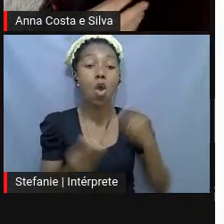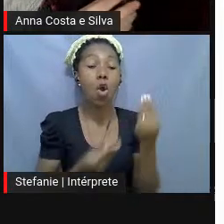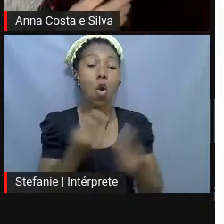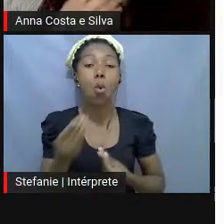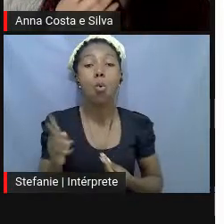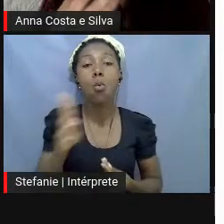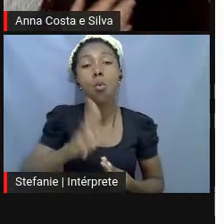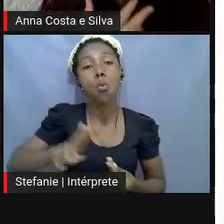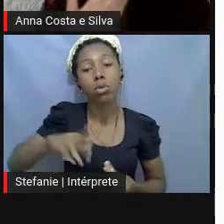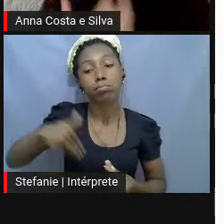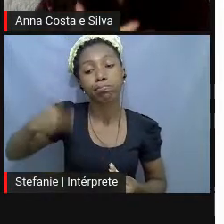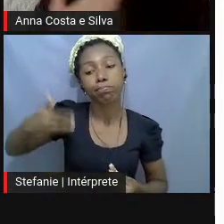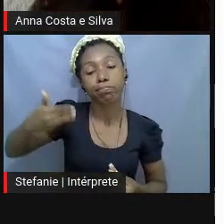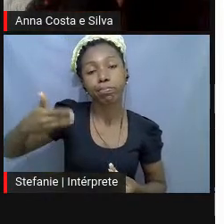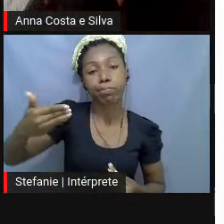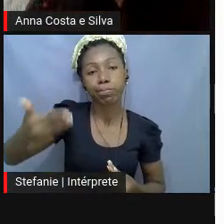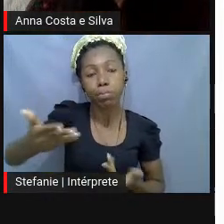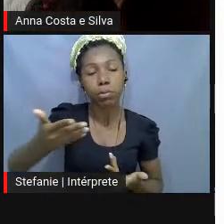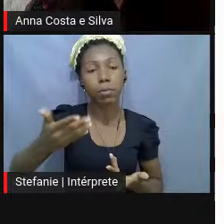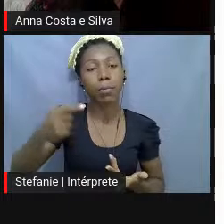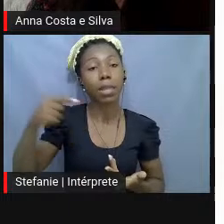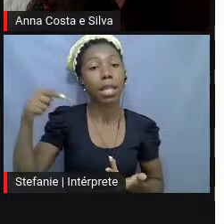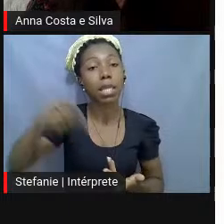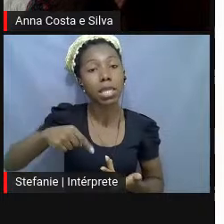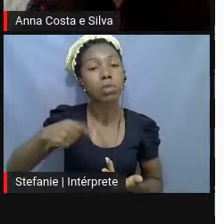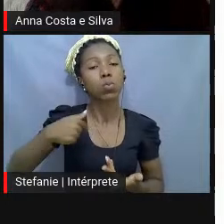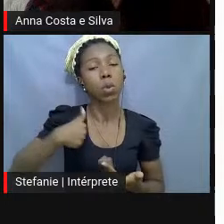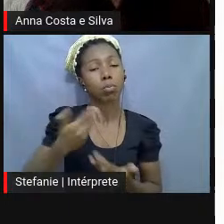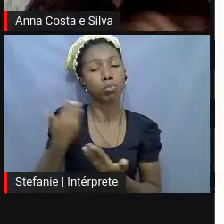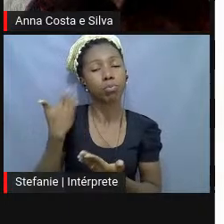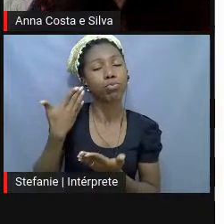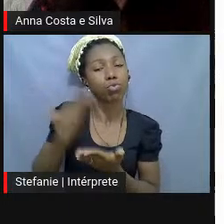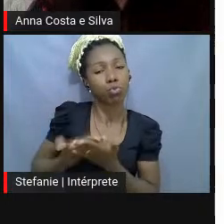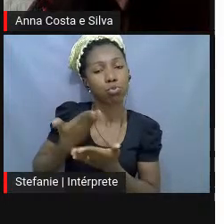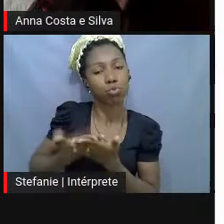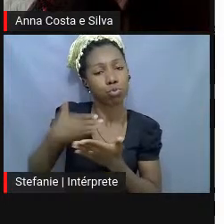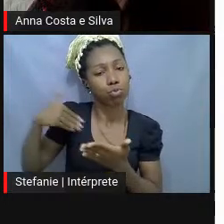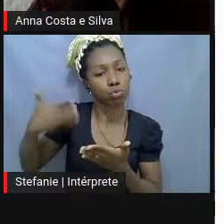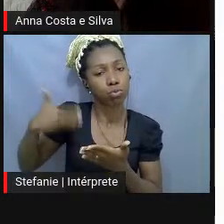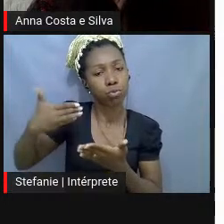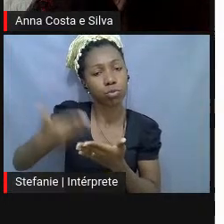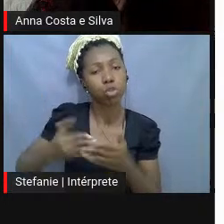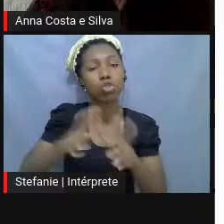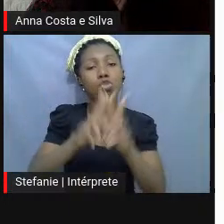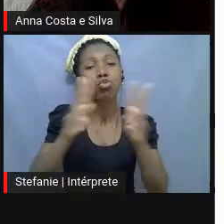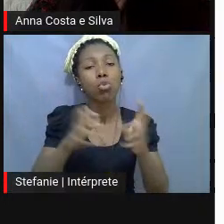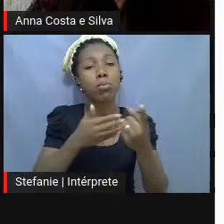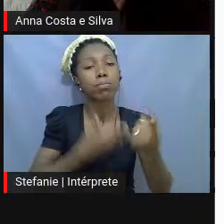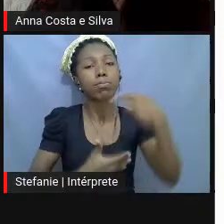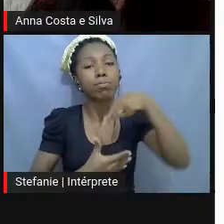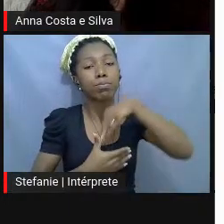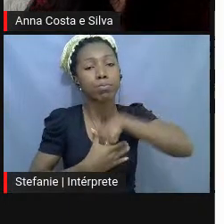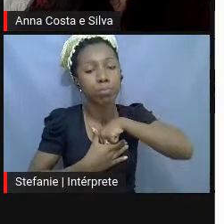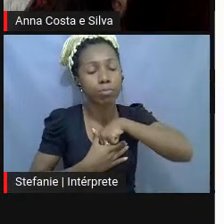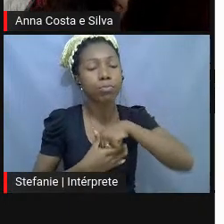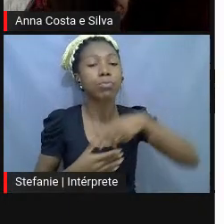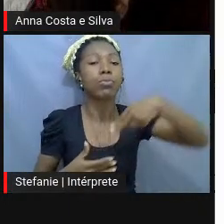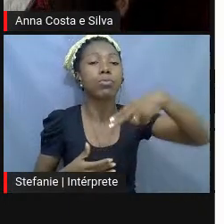Como... É... Isso é uma coisa que eu tenho estudado muito, assim, sobre a subjetividade neoliberal